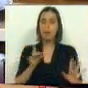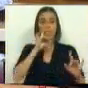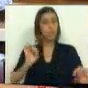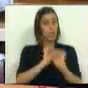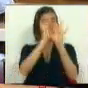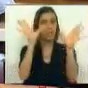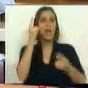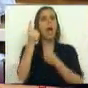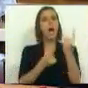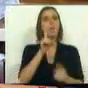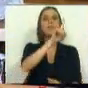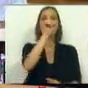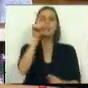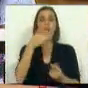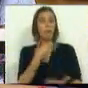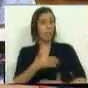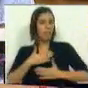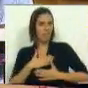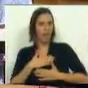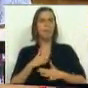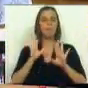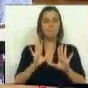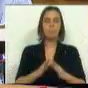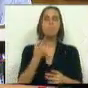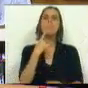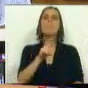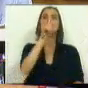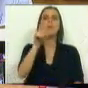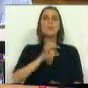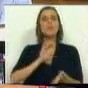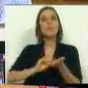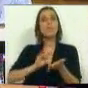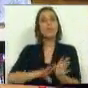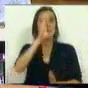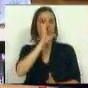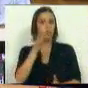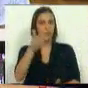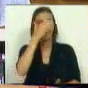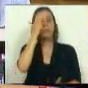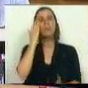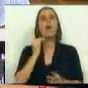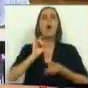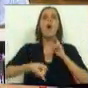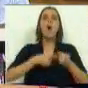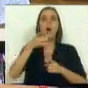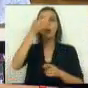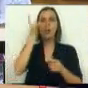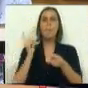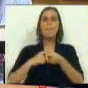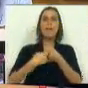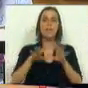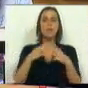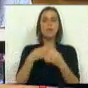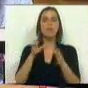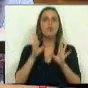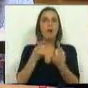esclarecer algumas questões que ele nos suscita. Assim, pergunto ao Sr. Secretário de Estado, quais foram os parceiros sociais